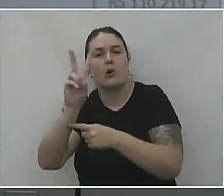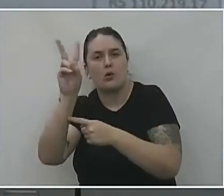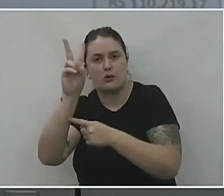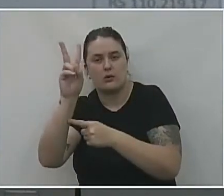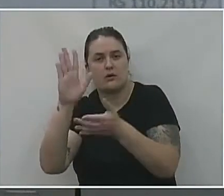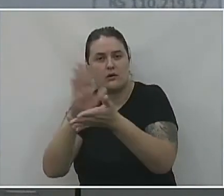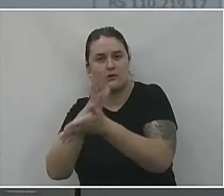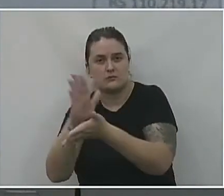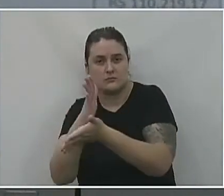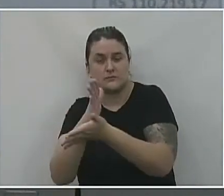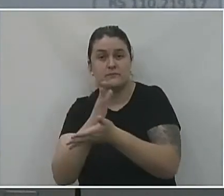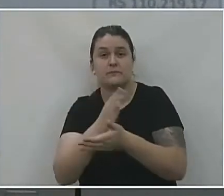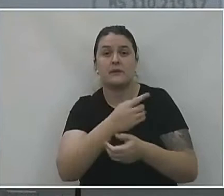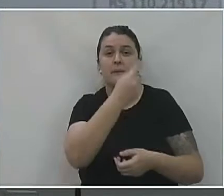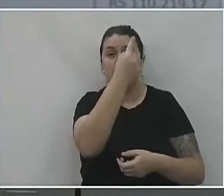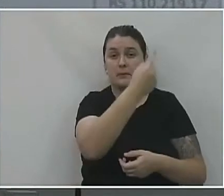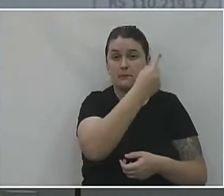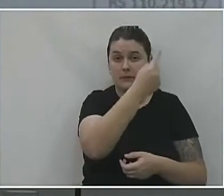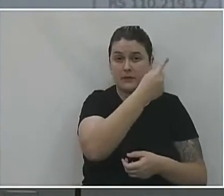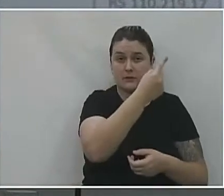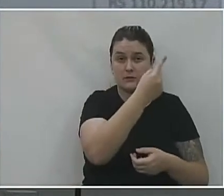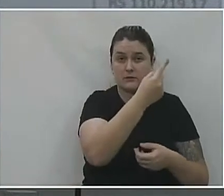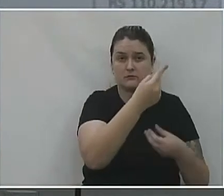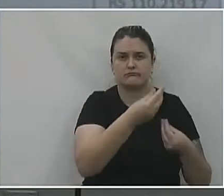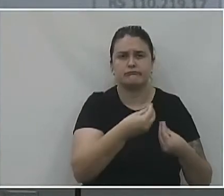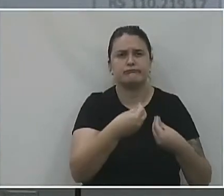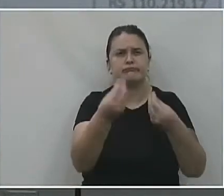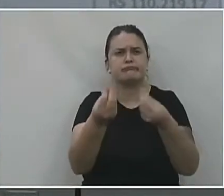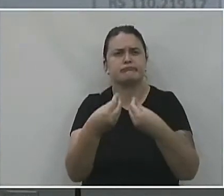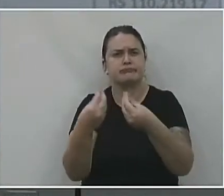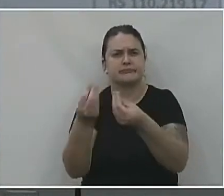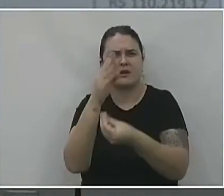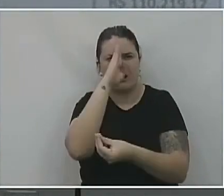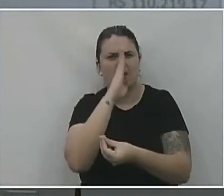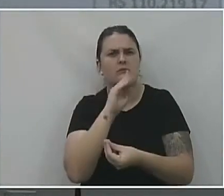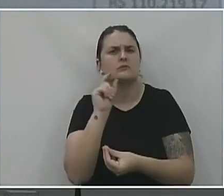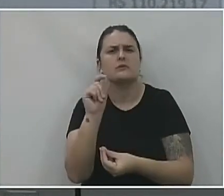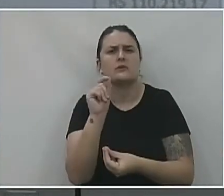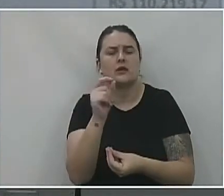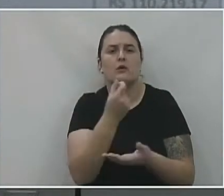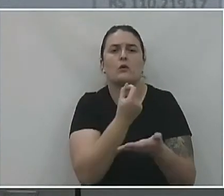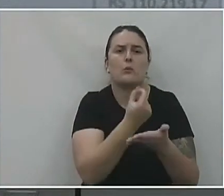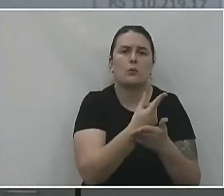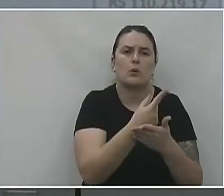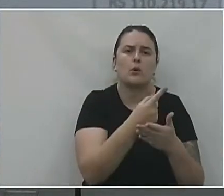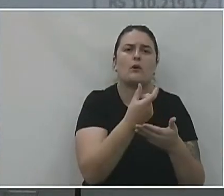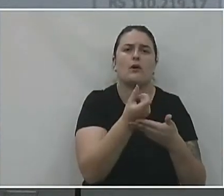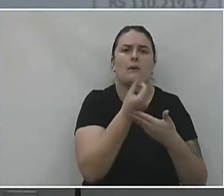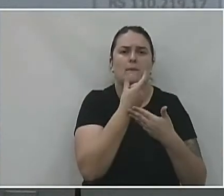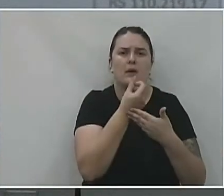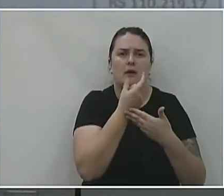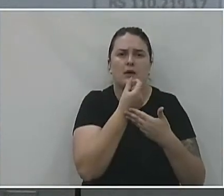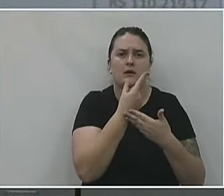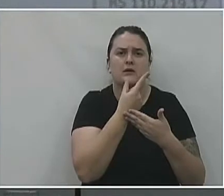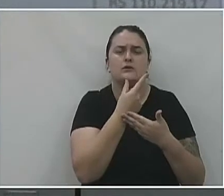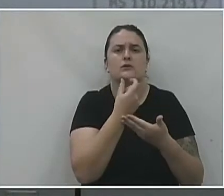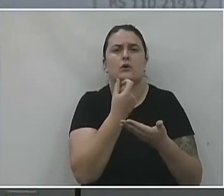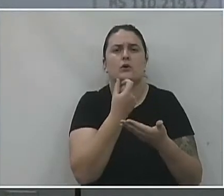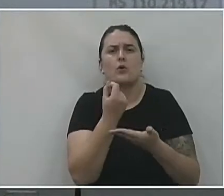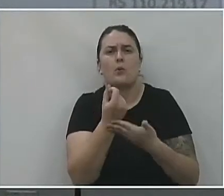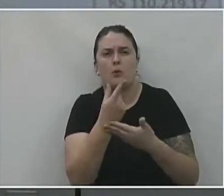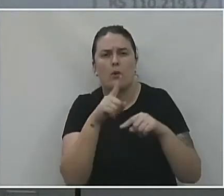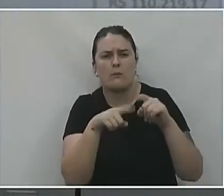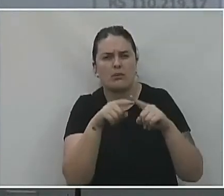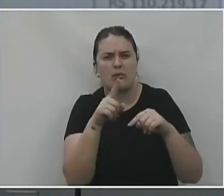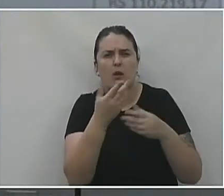Então, a primeira é distribuição gratuita. O que é isso? Compra de medicamentos, formas alimentares,